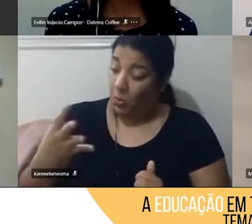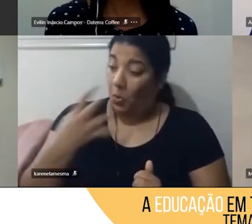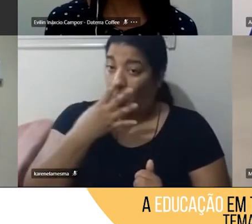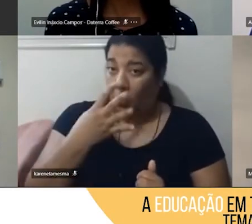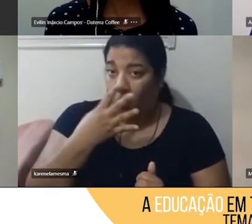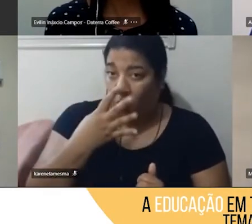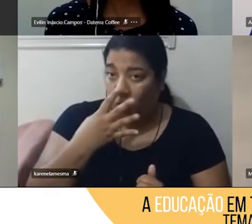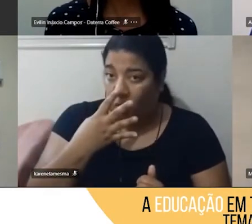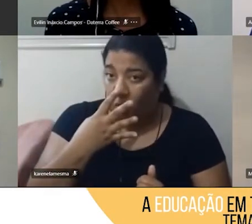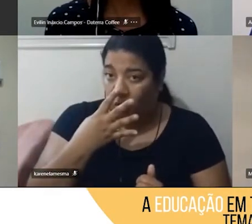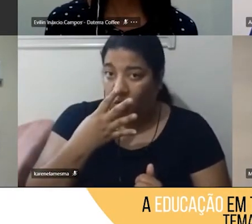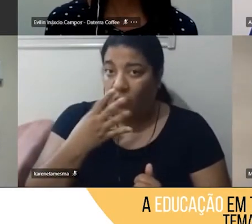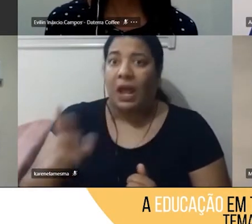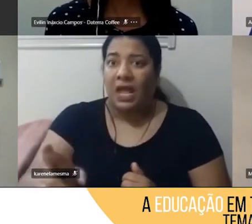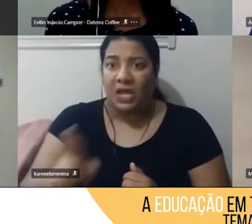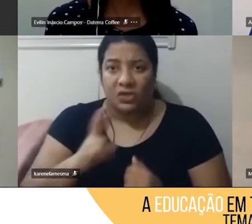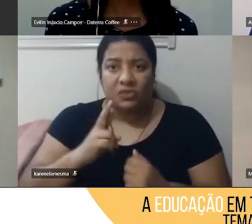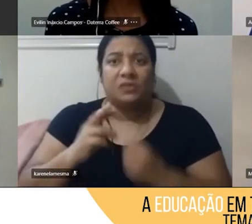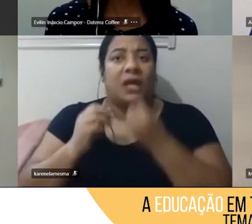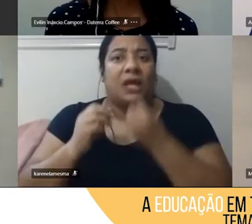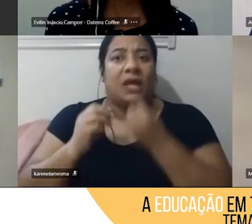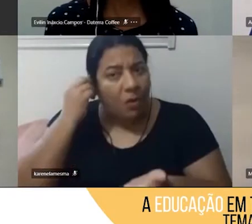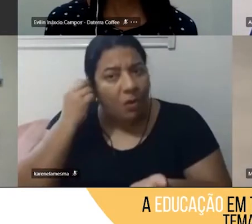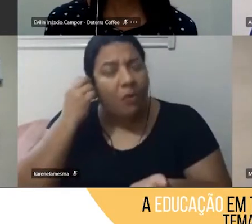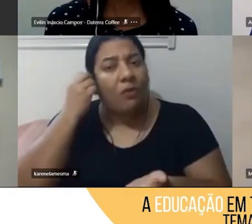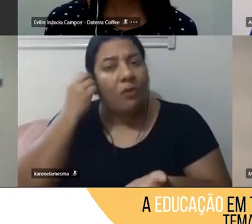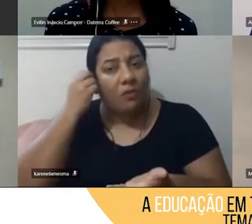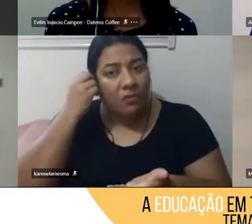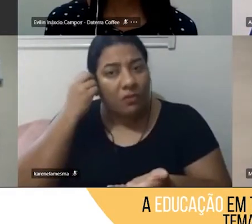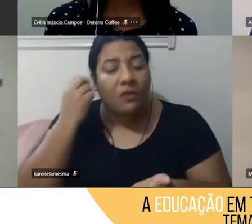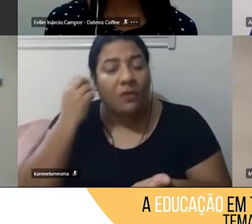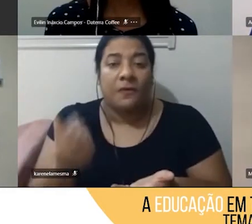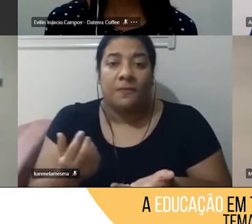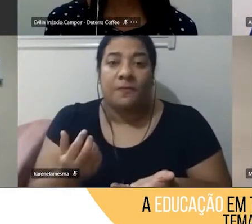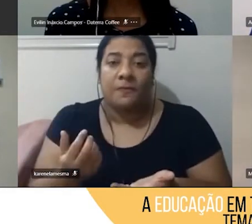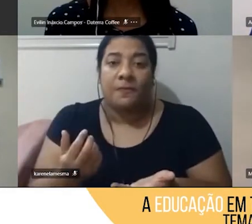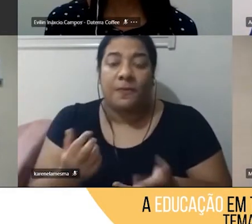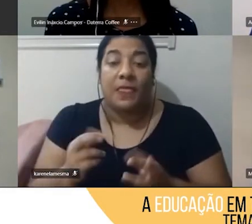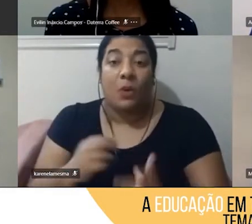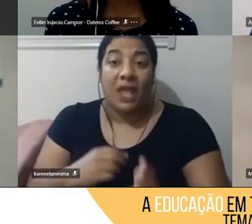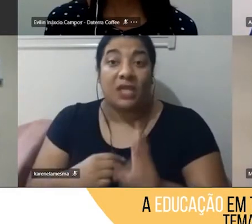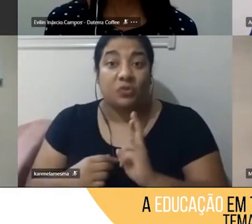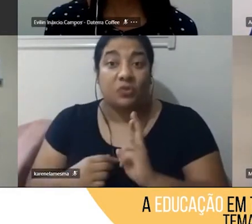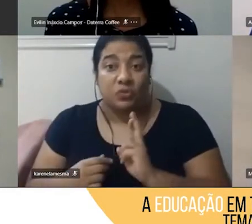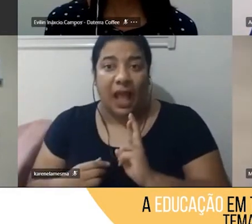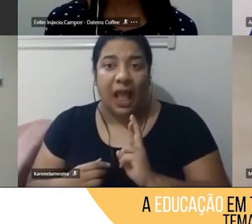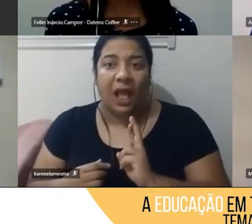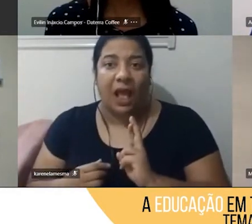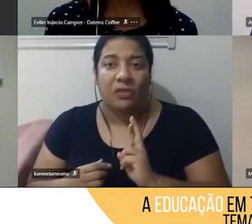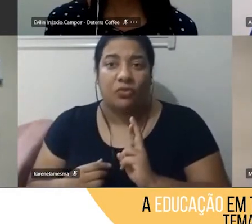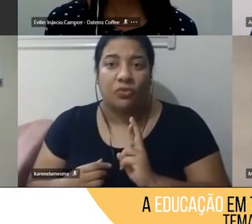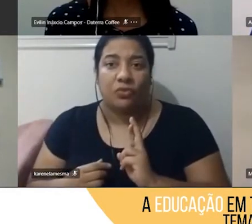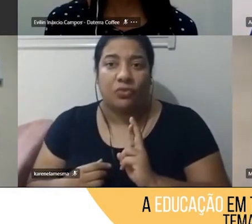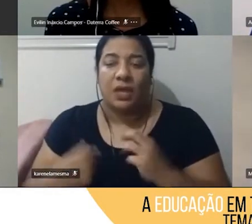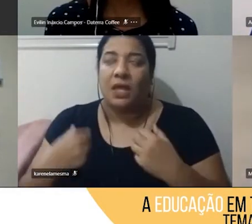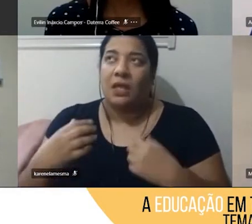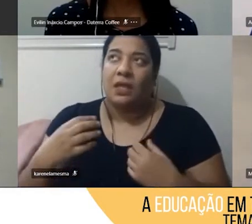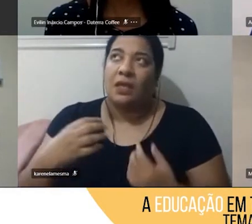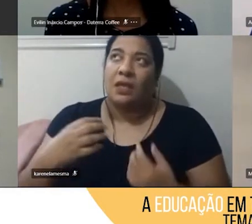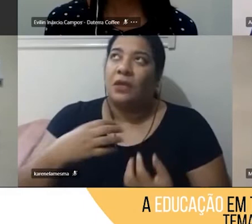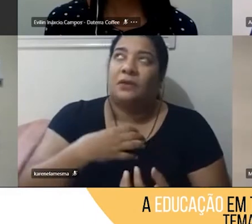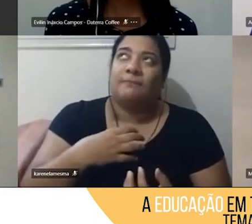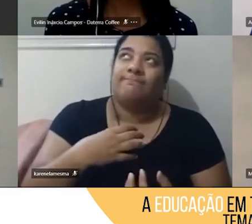tem sido um resultado bom, né, o resultado, assim, o que eu sinto falta, gente,